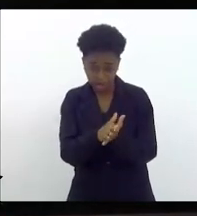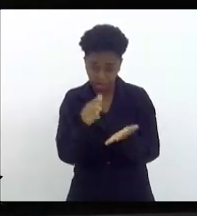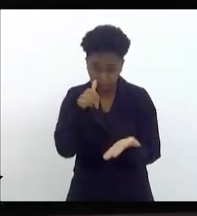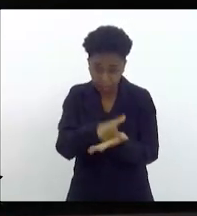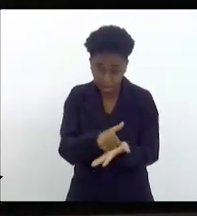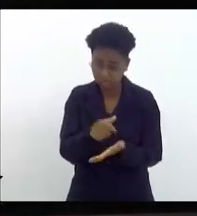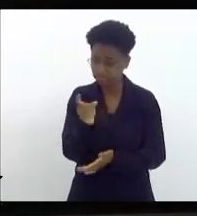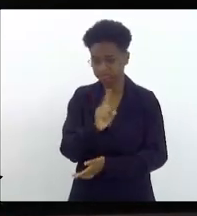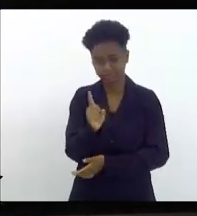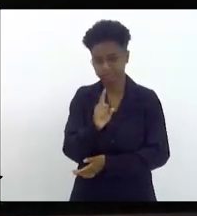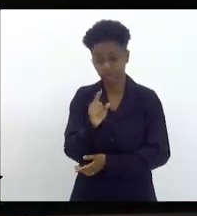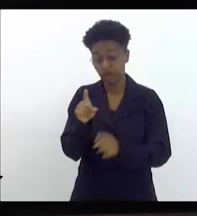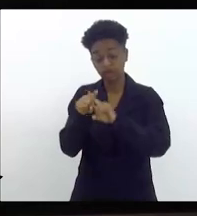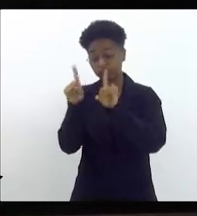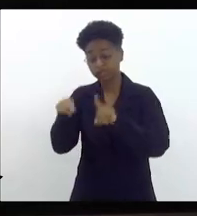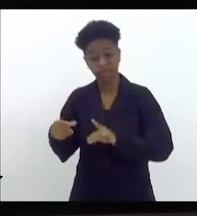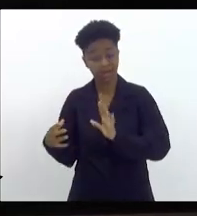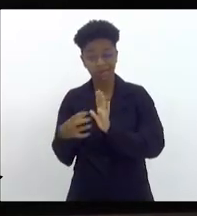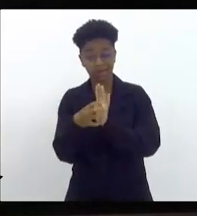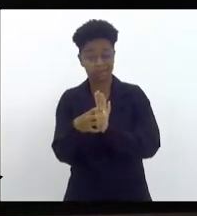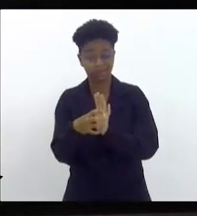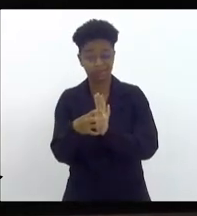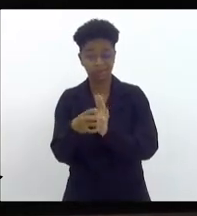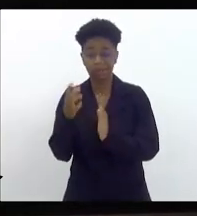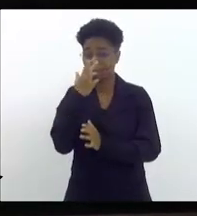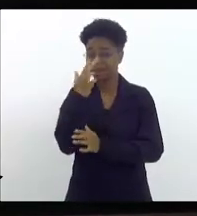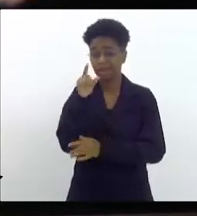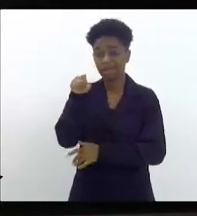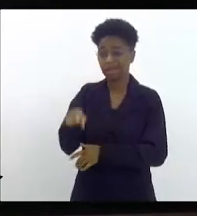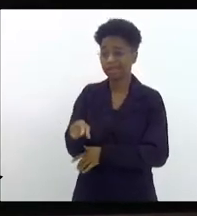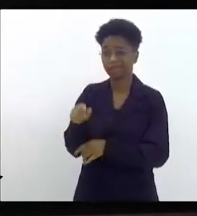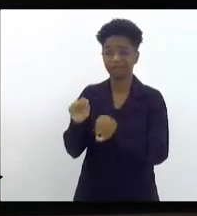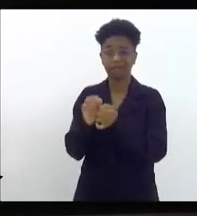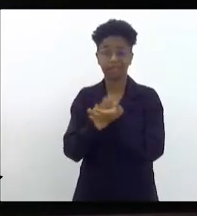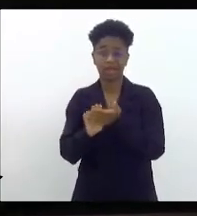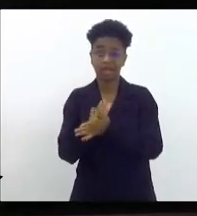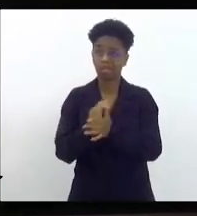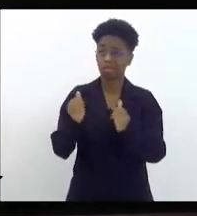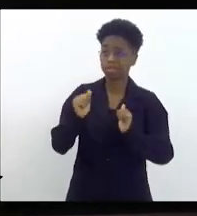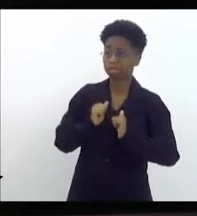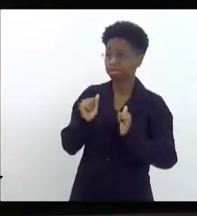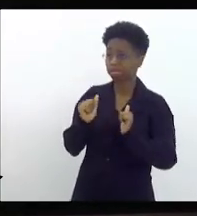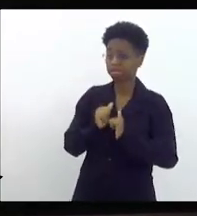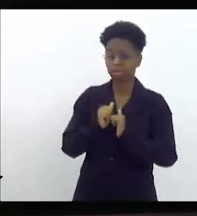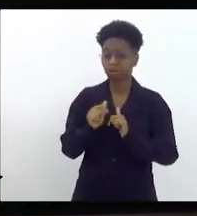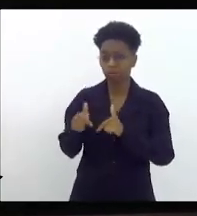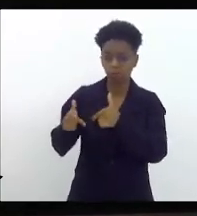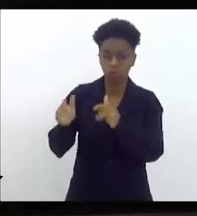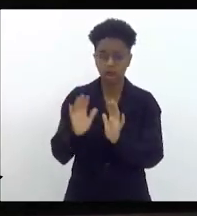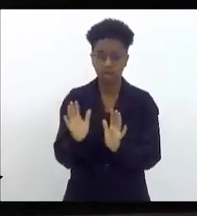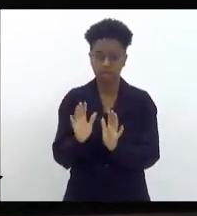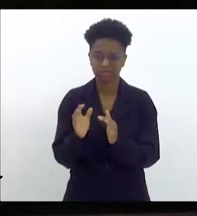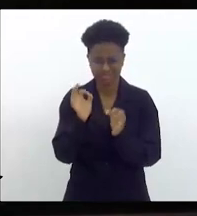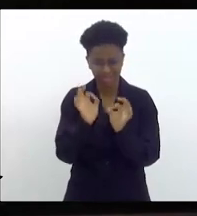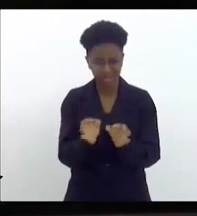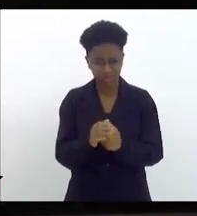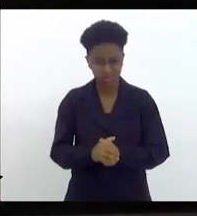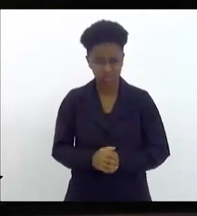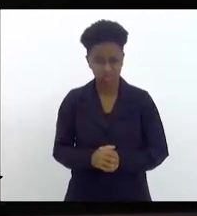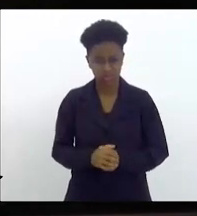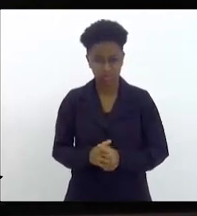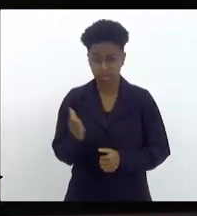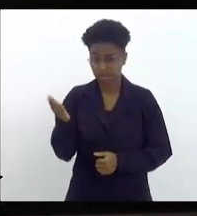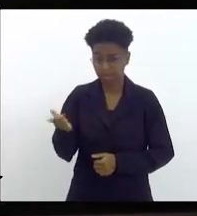punido é o funcionário público, como se esse fosse o desgraçado, o miserável, o incompetente, está certo? Aquela pessoa que